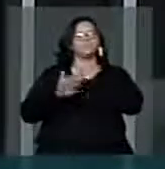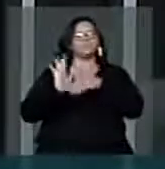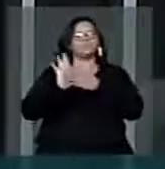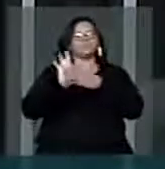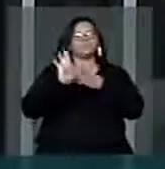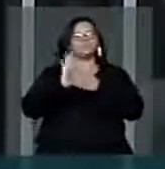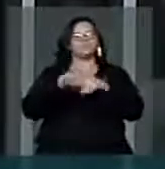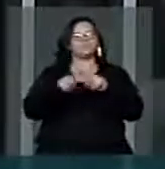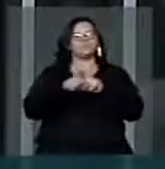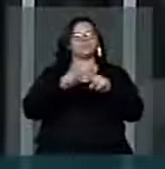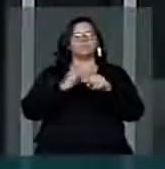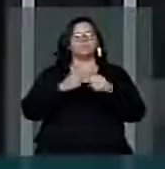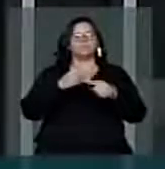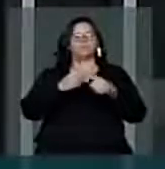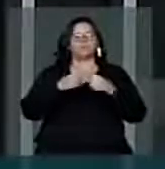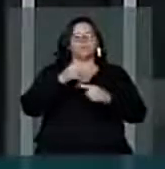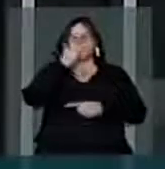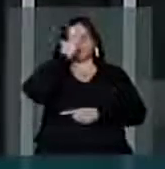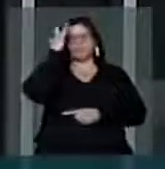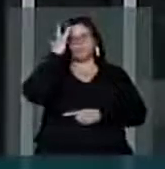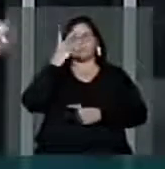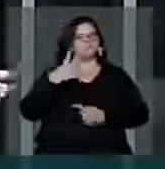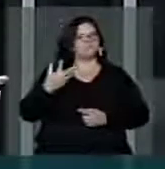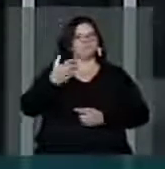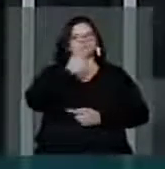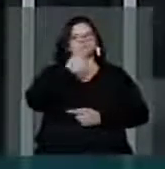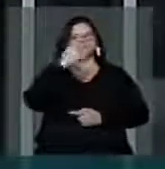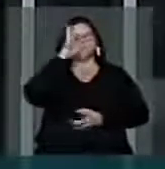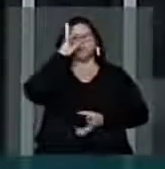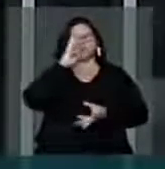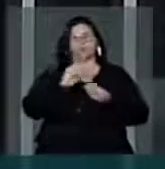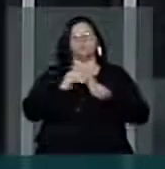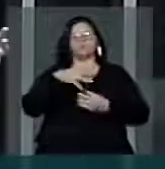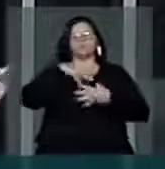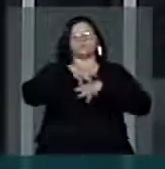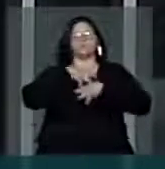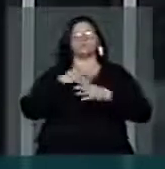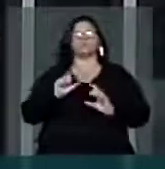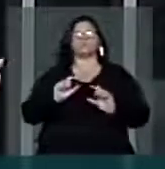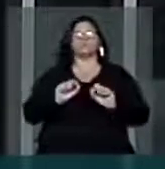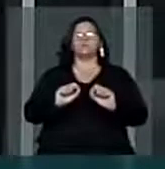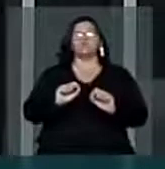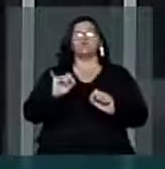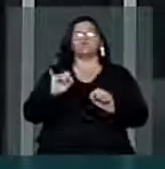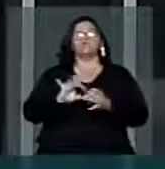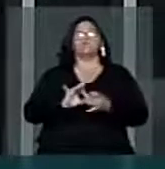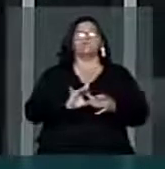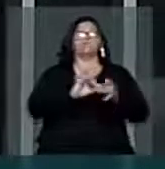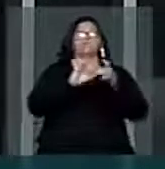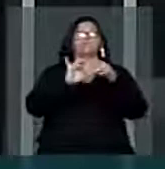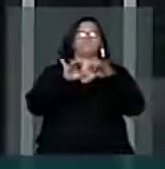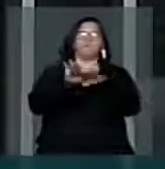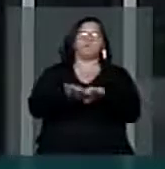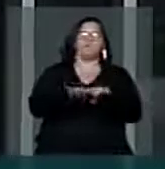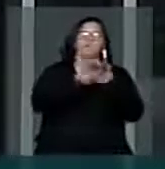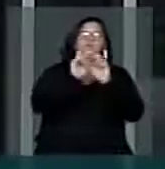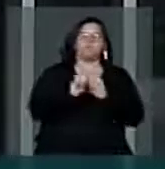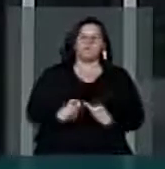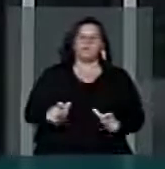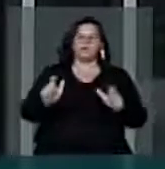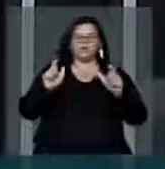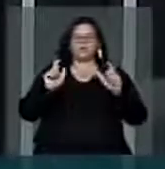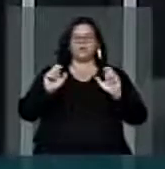pela grandeza que teve de compreender esse sentimento, que é um sentimento que unifica a grande maioria ou a quase